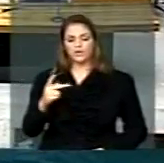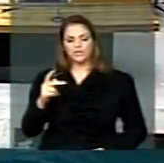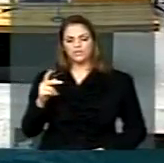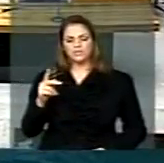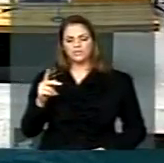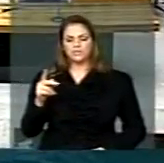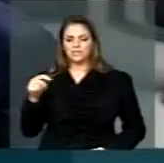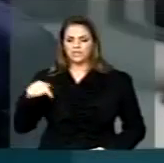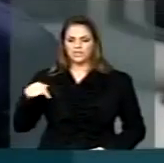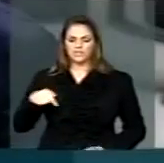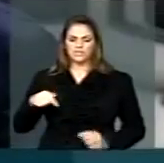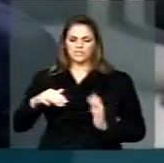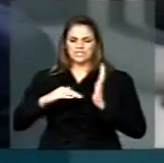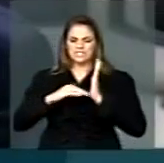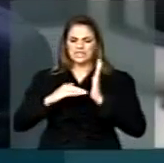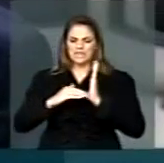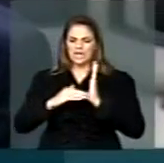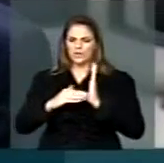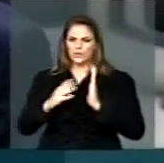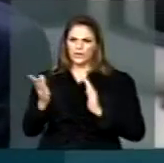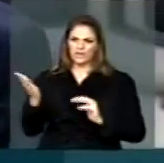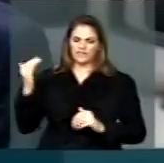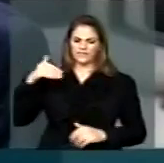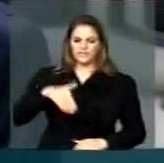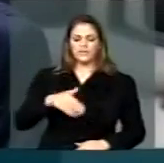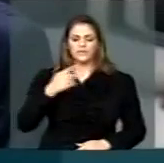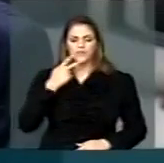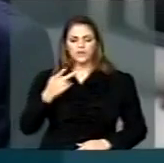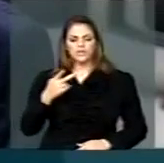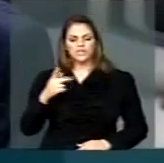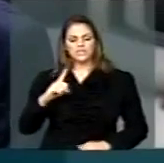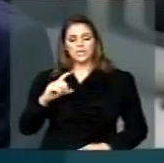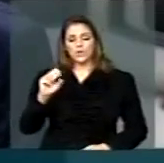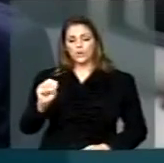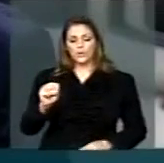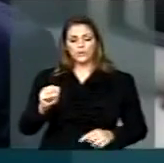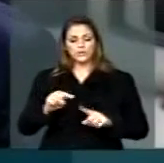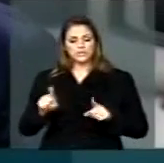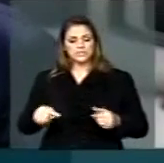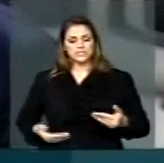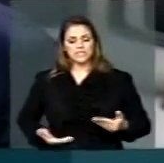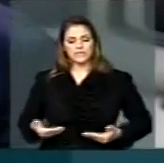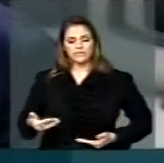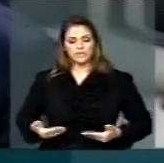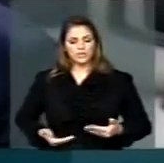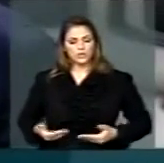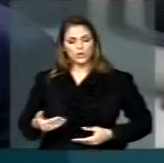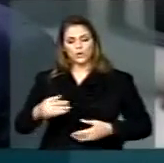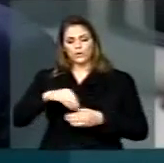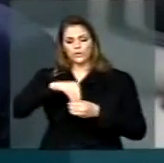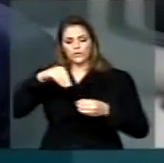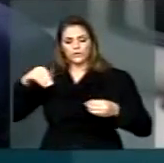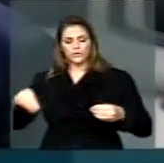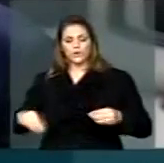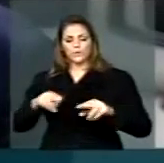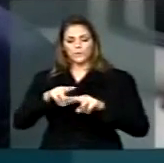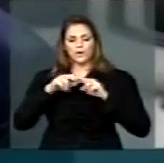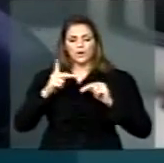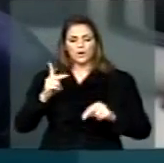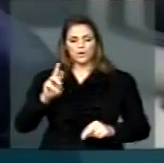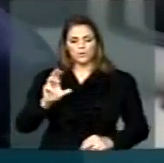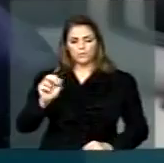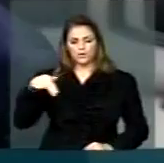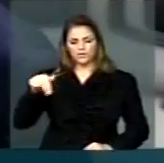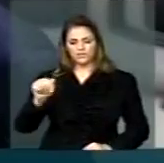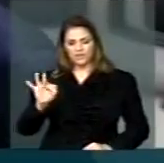Dias, aqui no Senado, que se temos oito servidores afastados até agora, no caso do Pronaf, é porque há